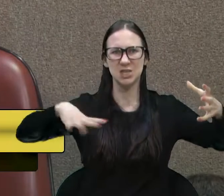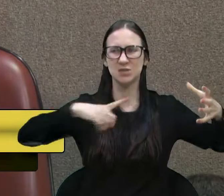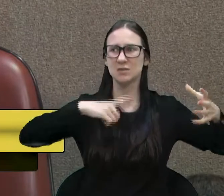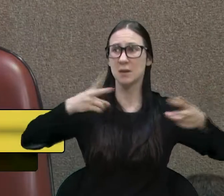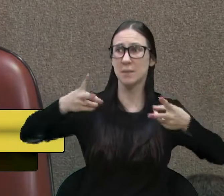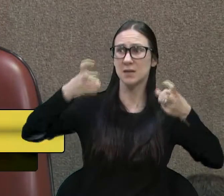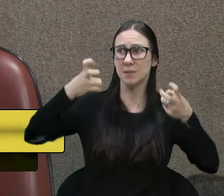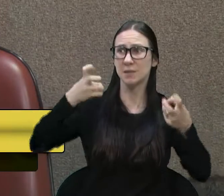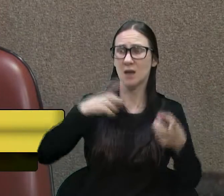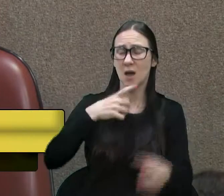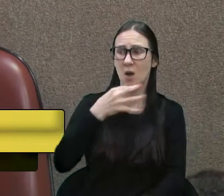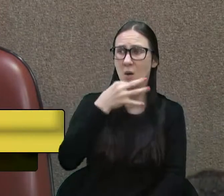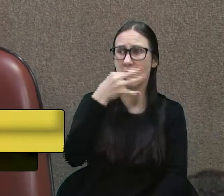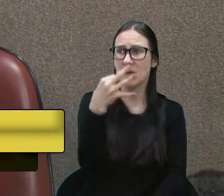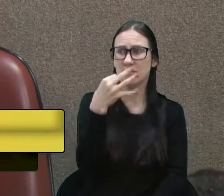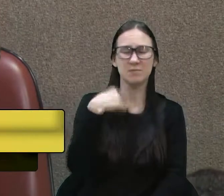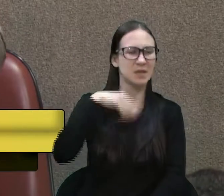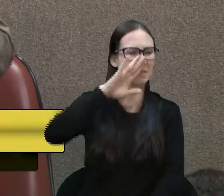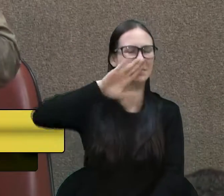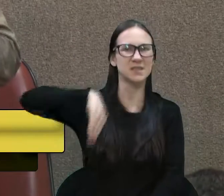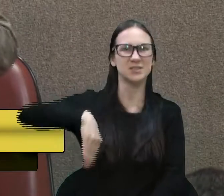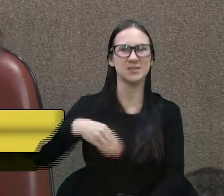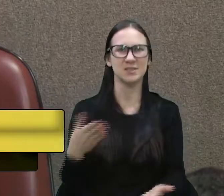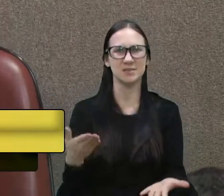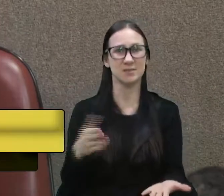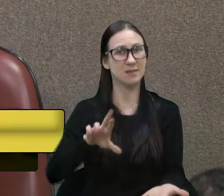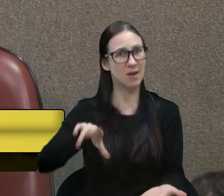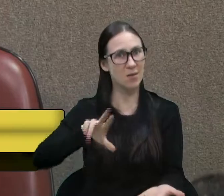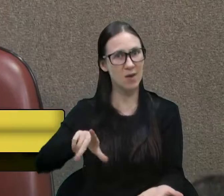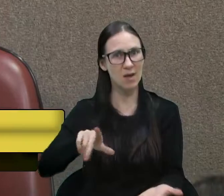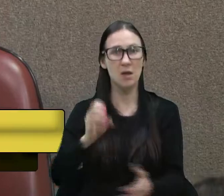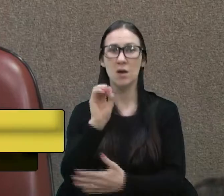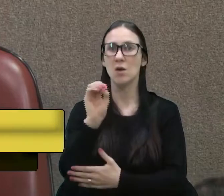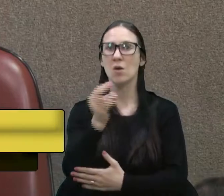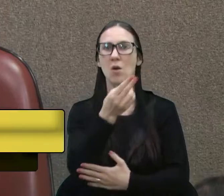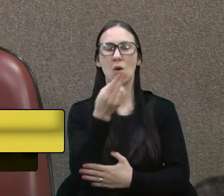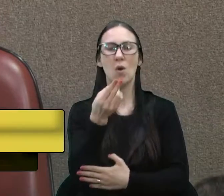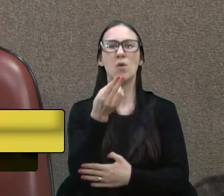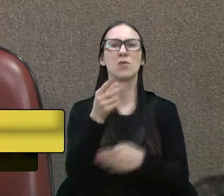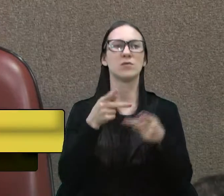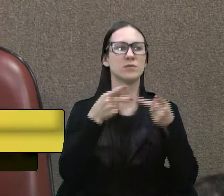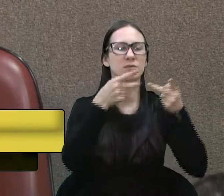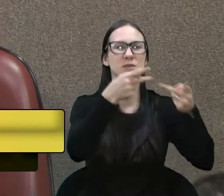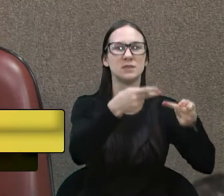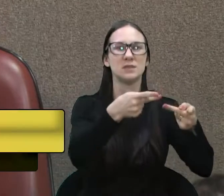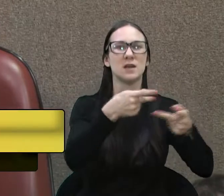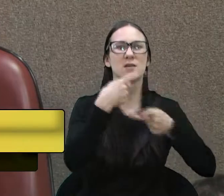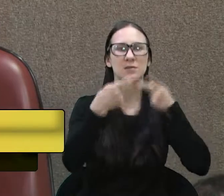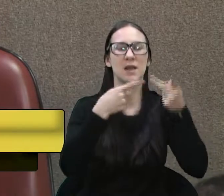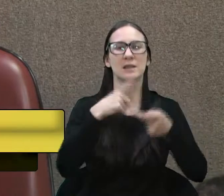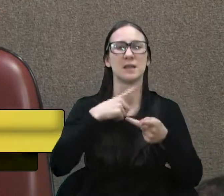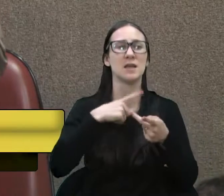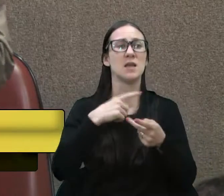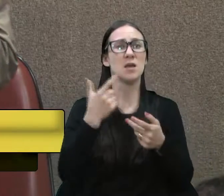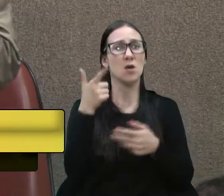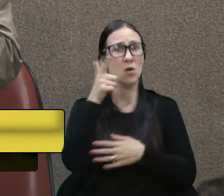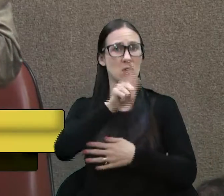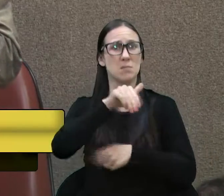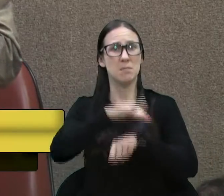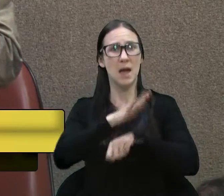Ou nós vamos visitar uma recicladora e dizer assim, ó, eu poderia dar mais 10 empregos se eu tivesse caliças. Não, né?